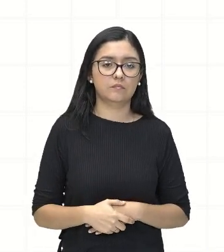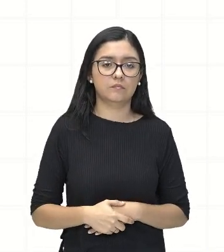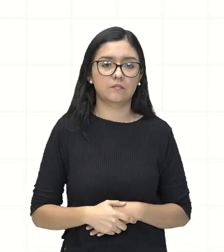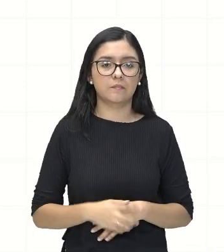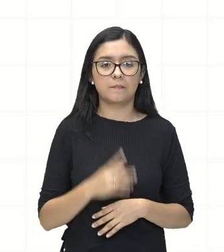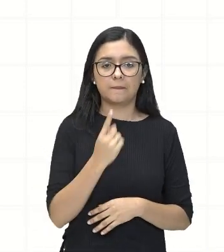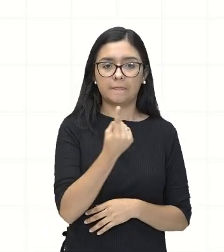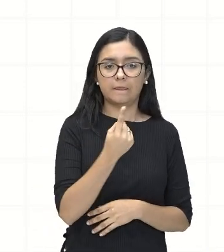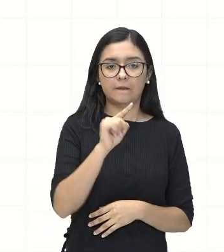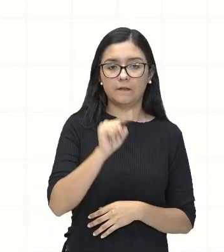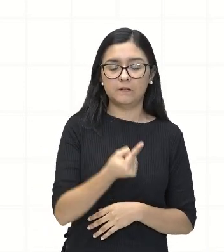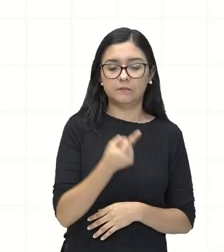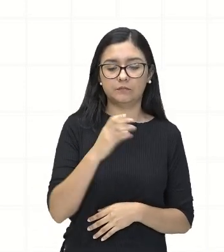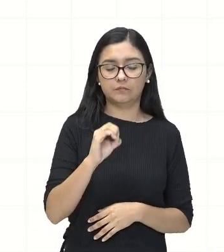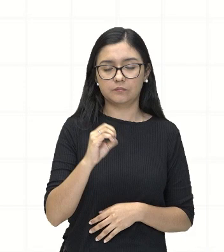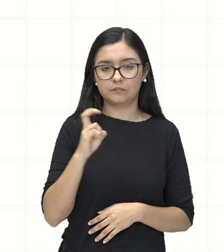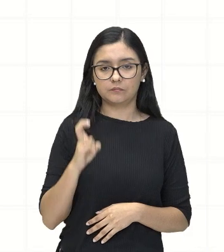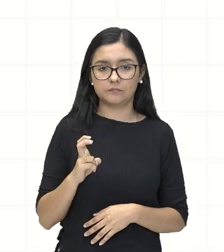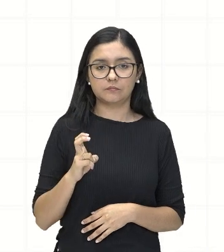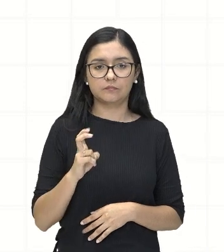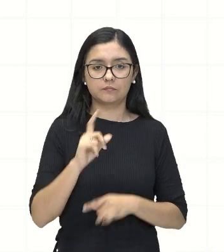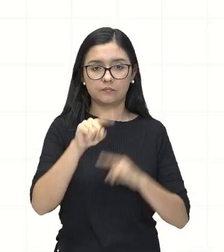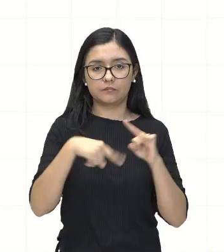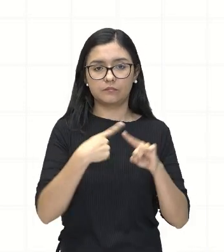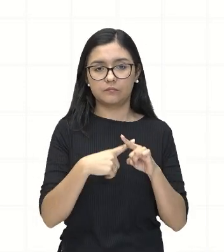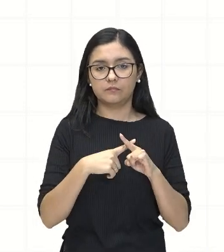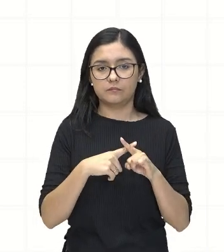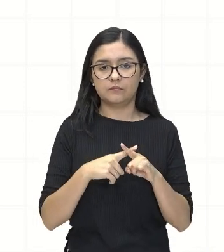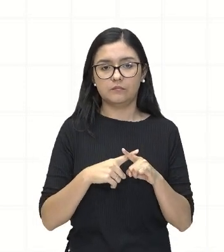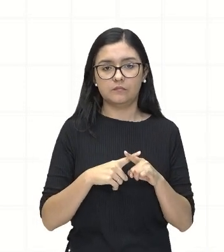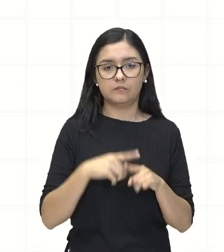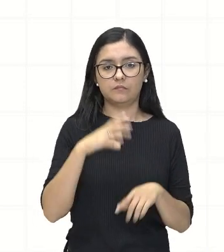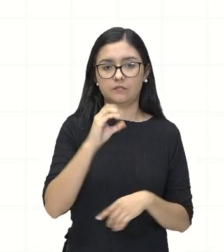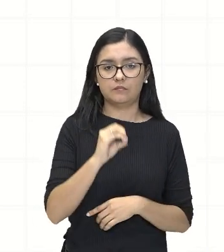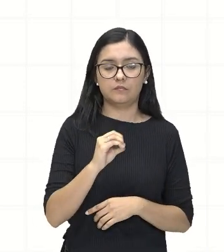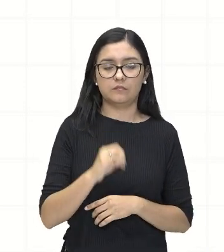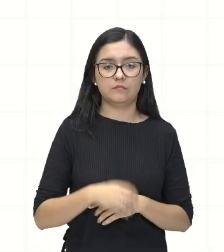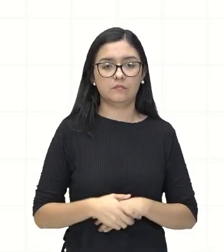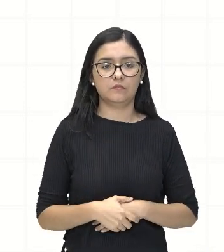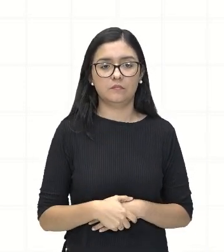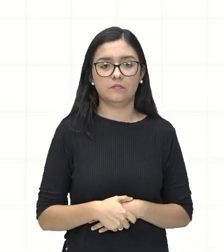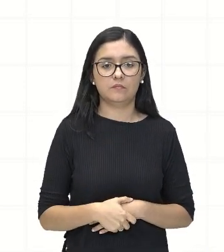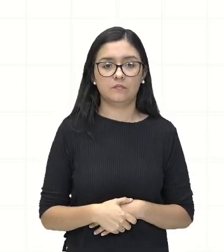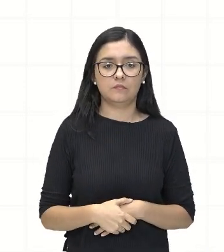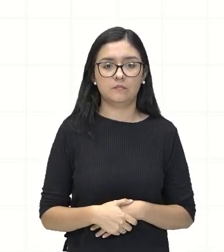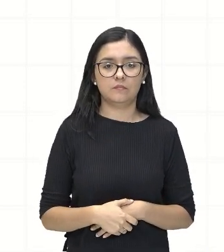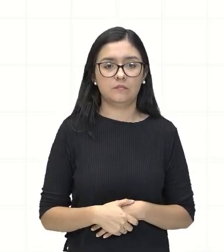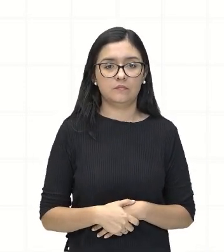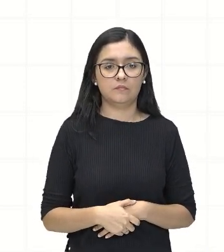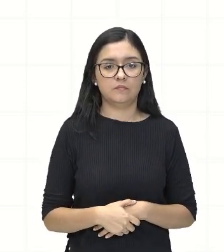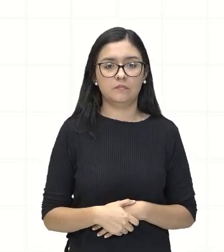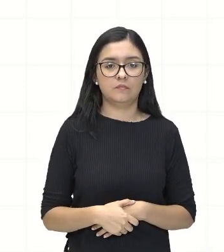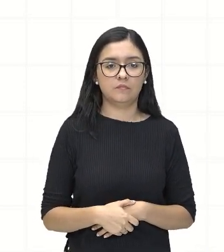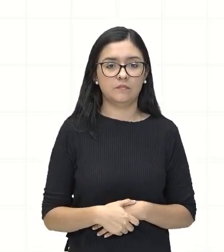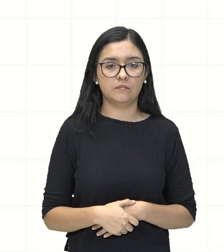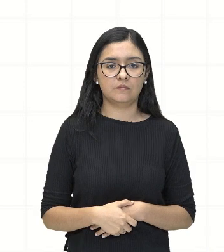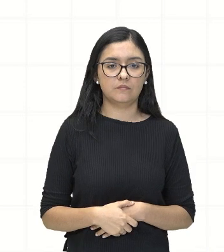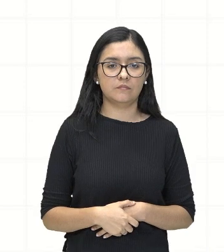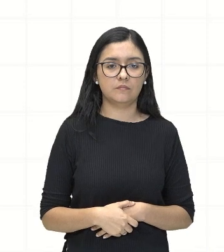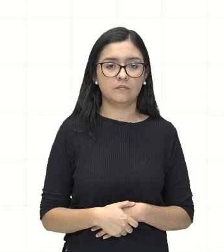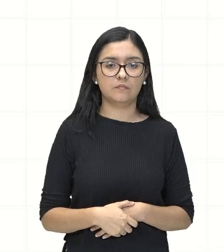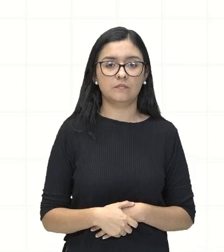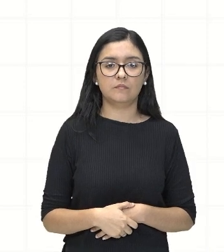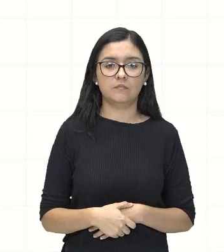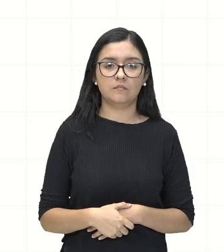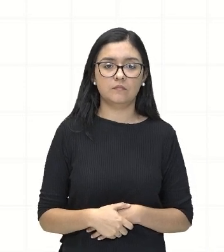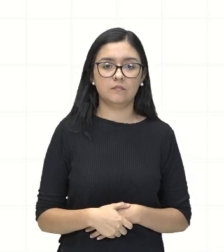,05 vezes 1,05 quantas vezes, né? Ele vai se repetir aqui 10 vezes.